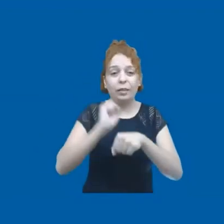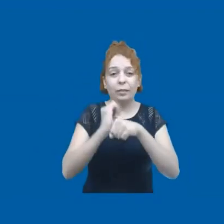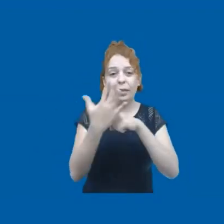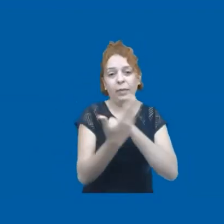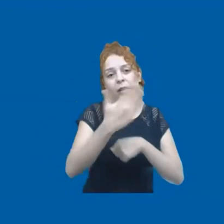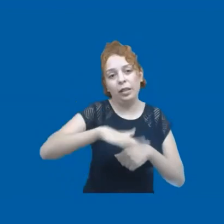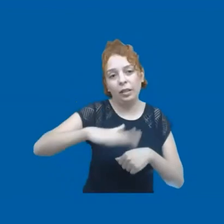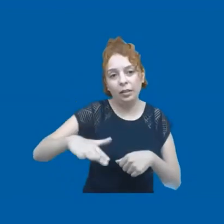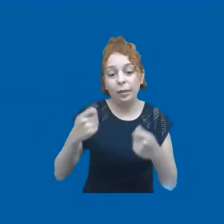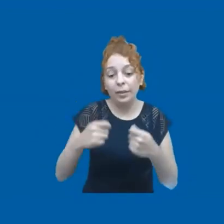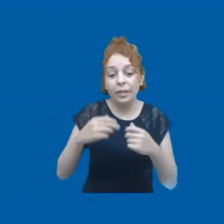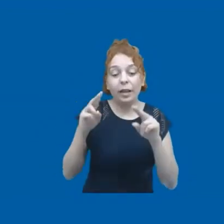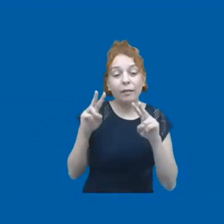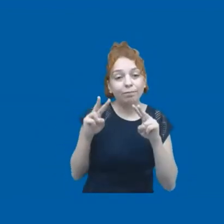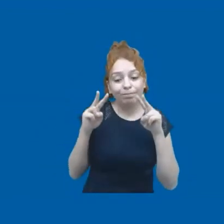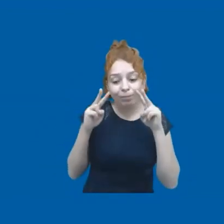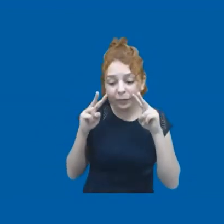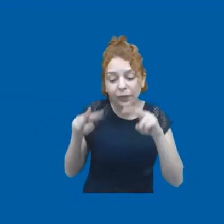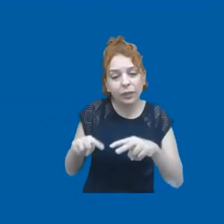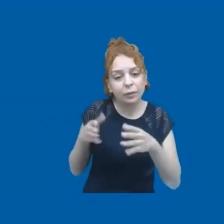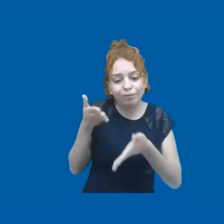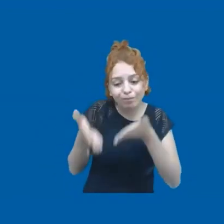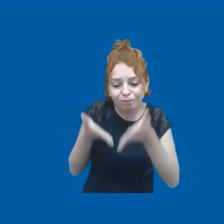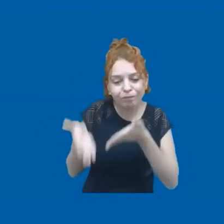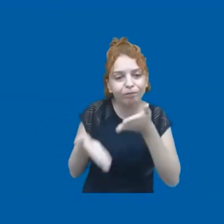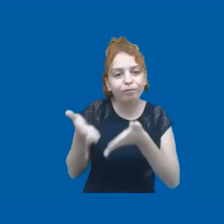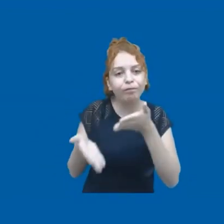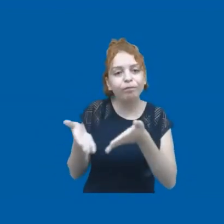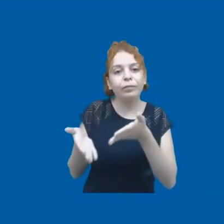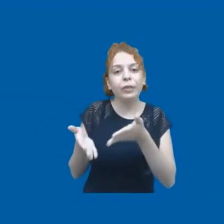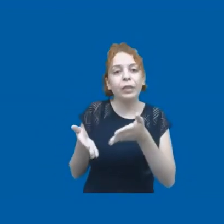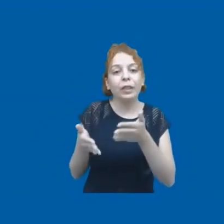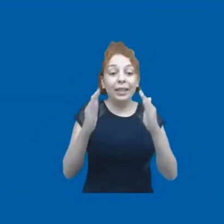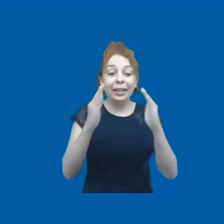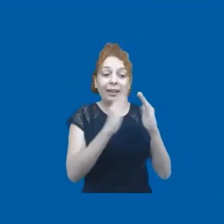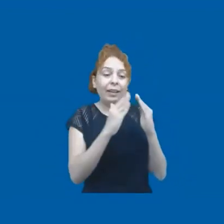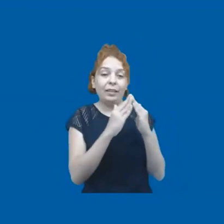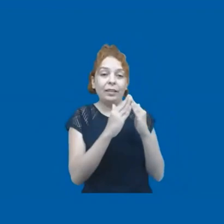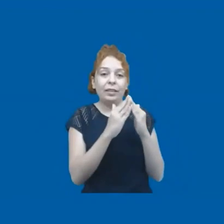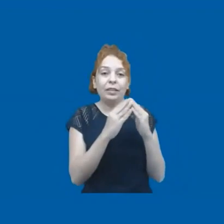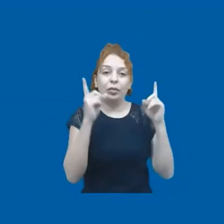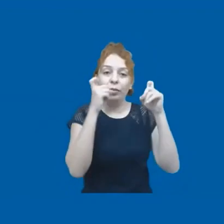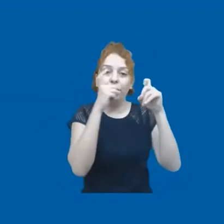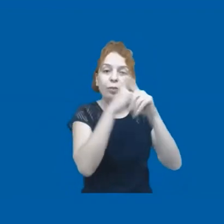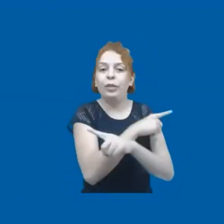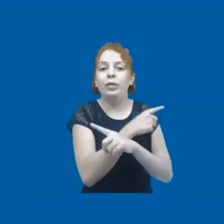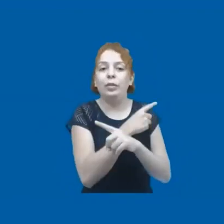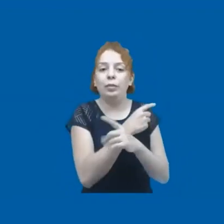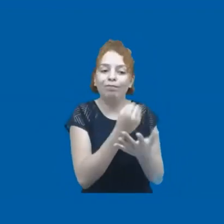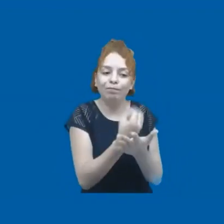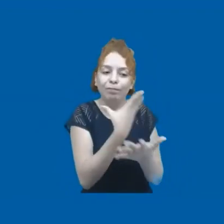que precisam de uma atenção justamente maior na sala de aula, e que em casa tiveram a dificuldade de